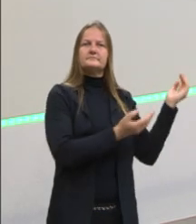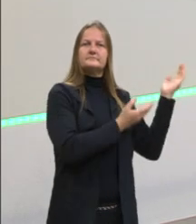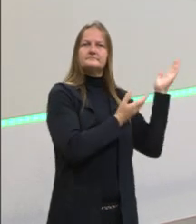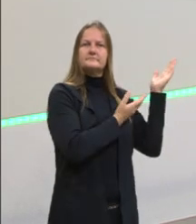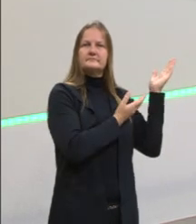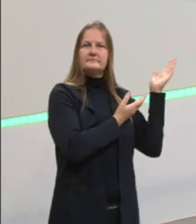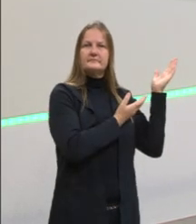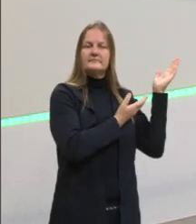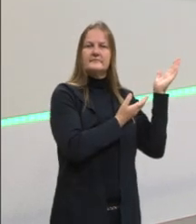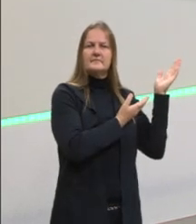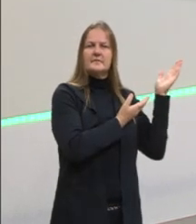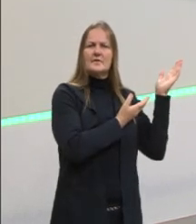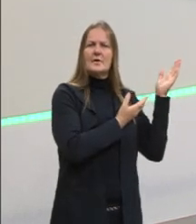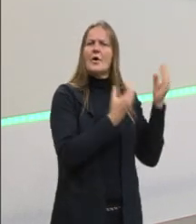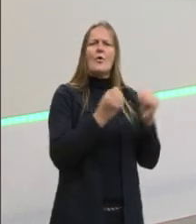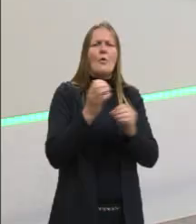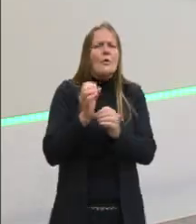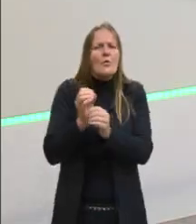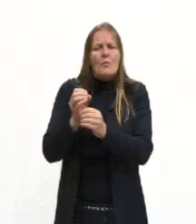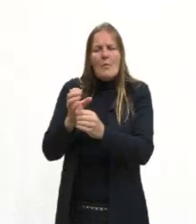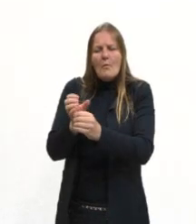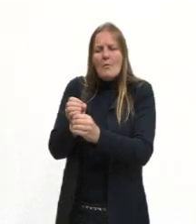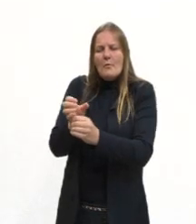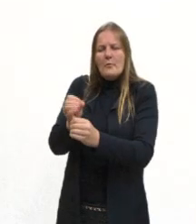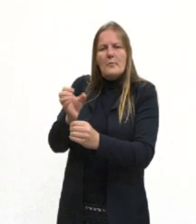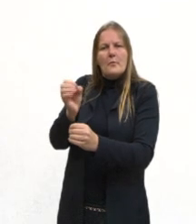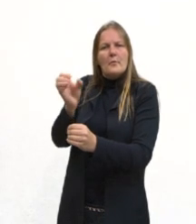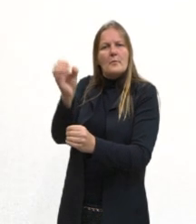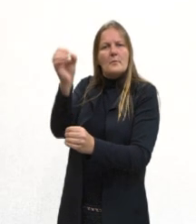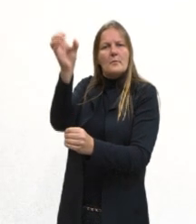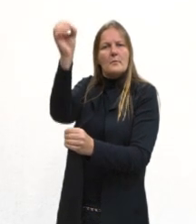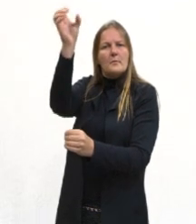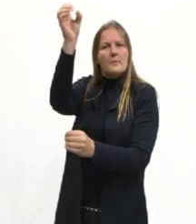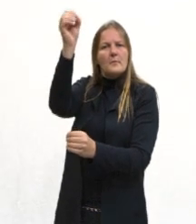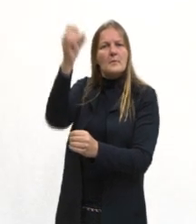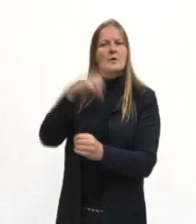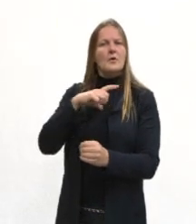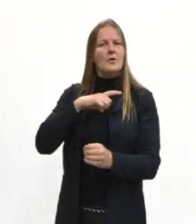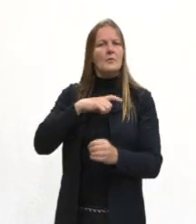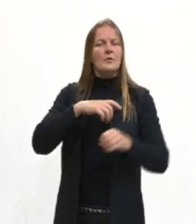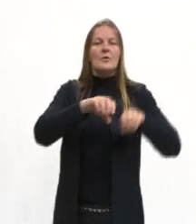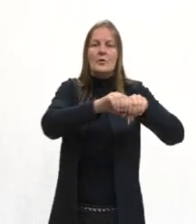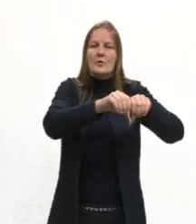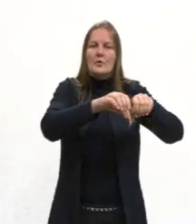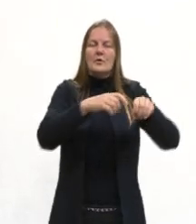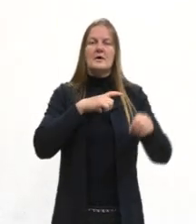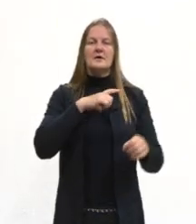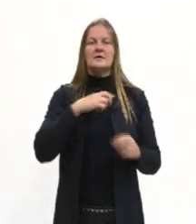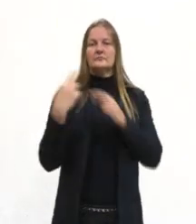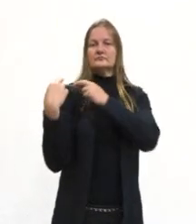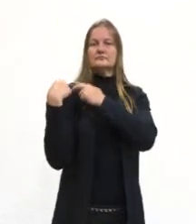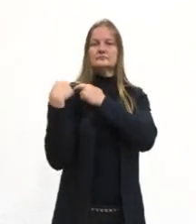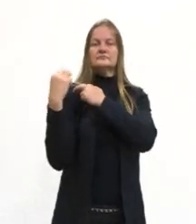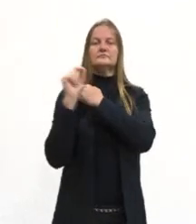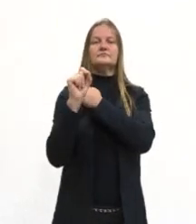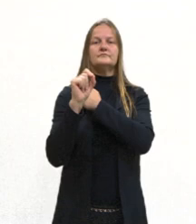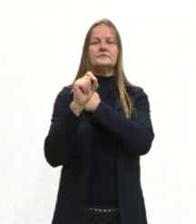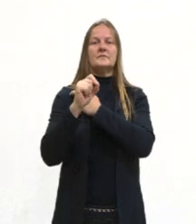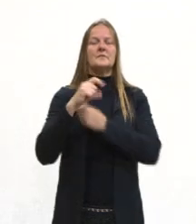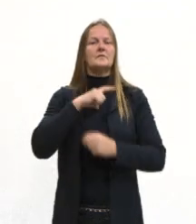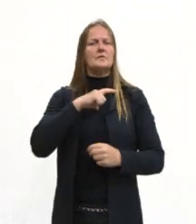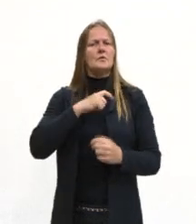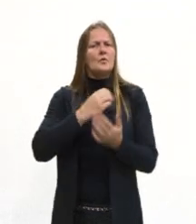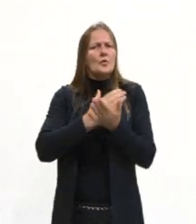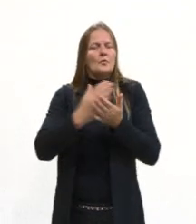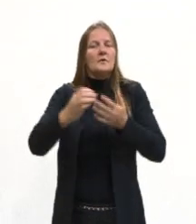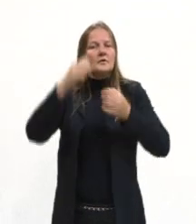Tubo nervoso dorsal, o seria isso? Ele é responsável pelo surgimento